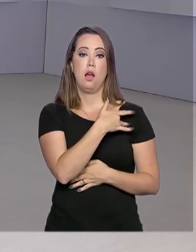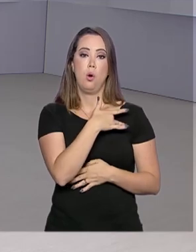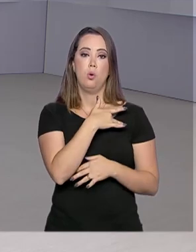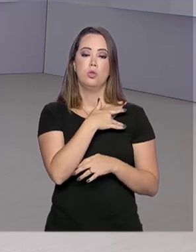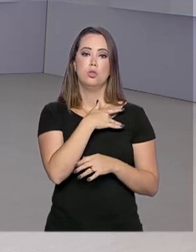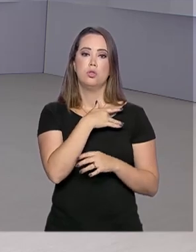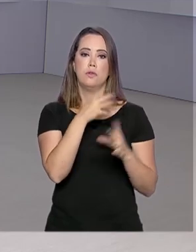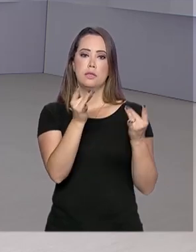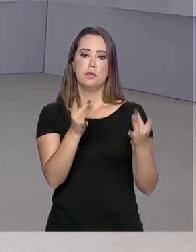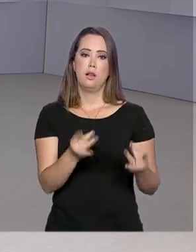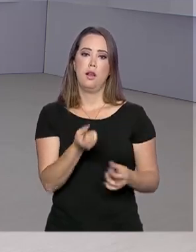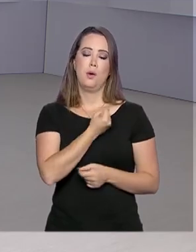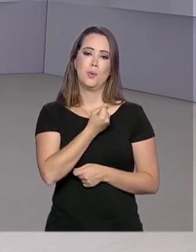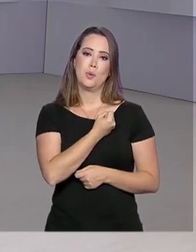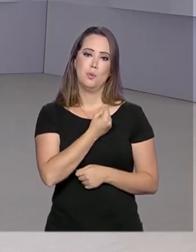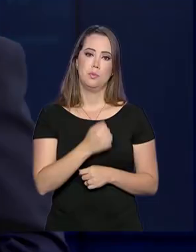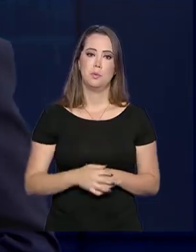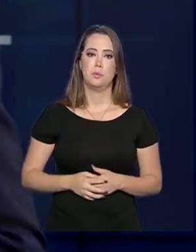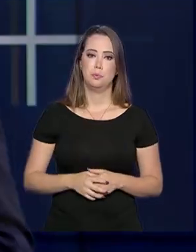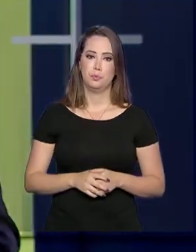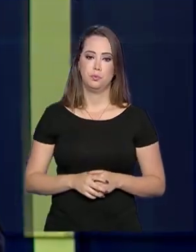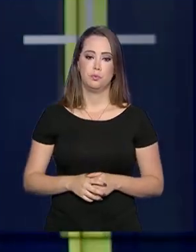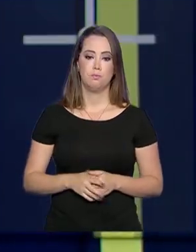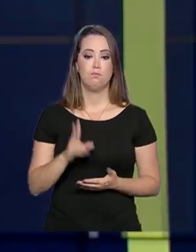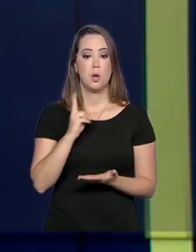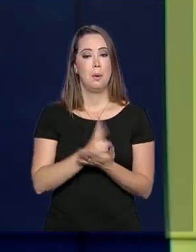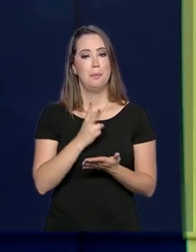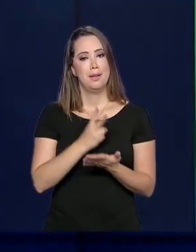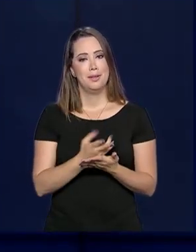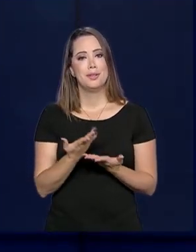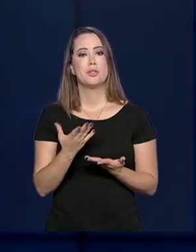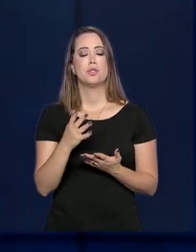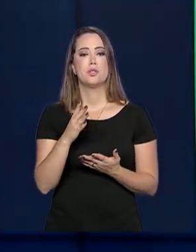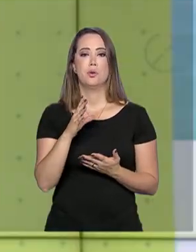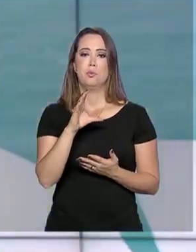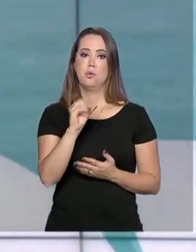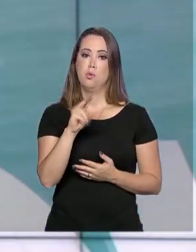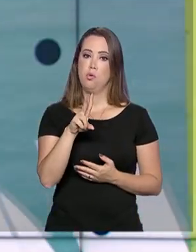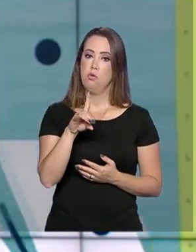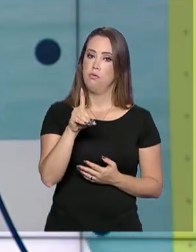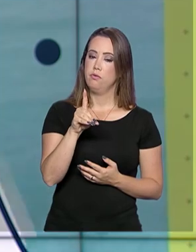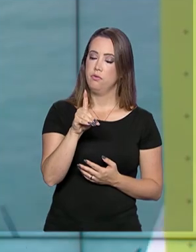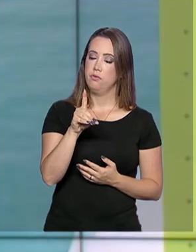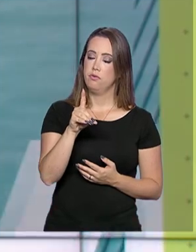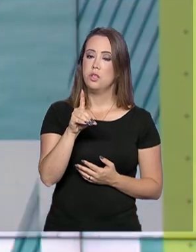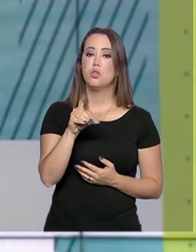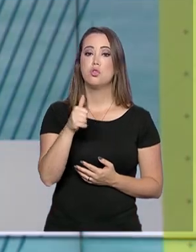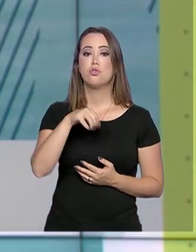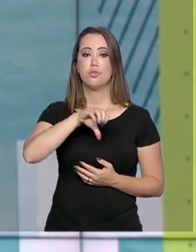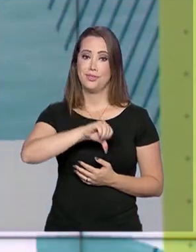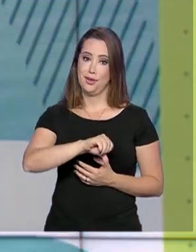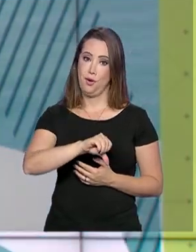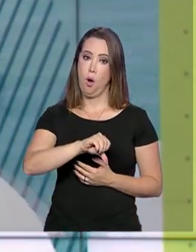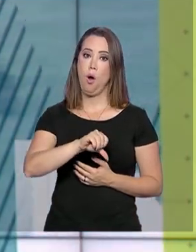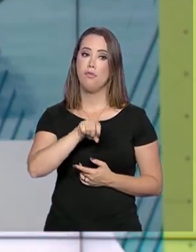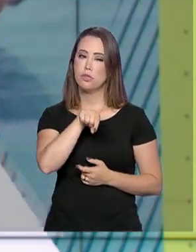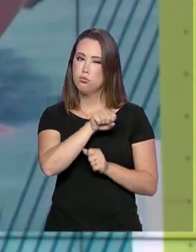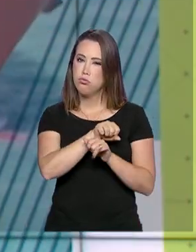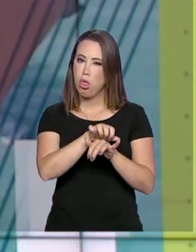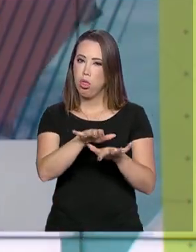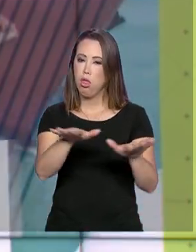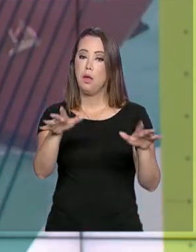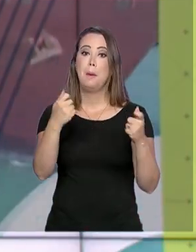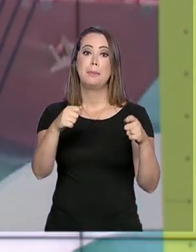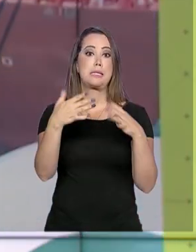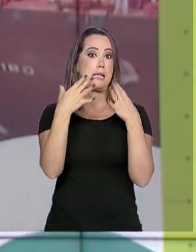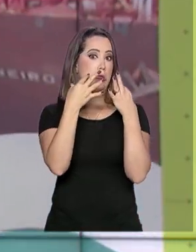atualizar os números da doença. E mesmo com o Covid-19 em evidência, é preciso estar atento a uma outra doença